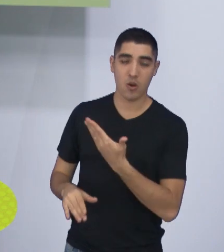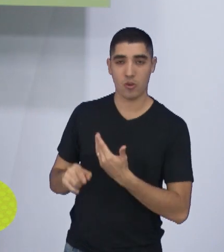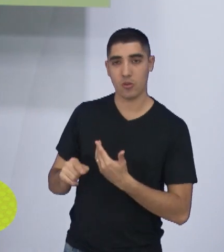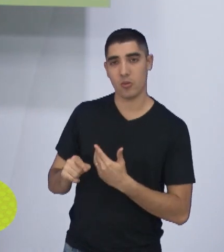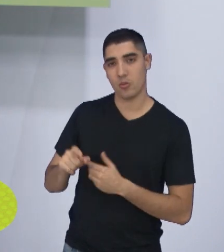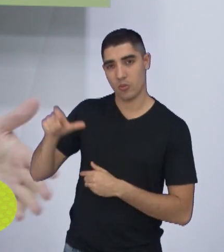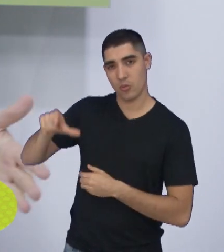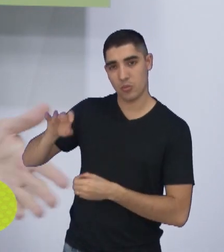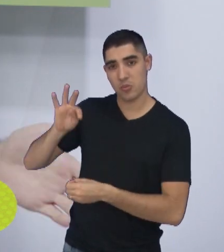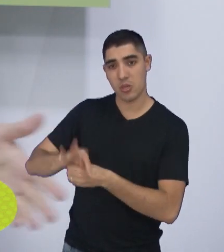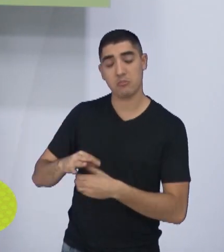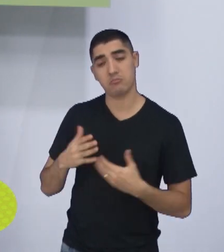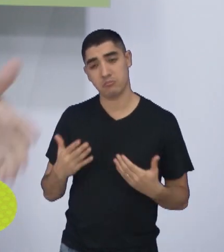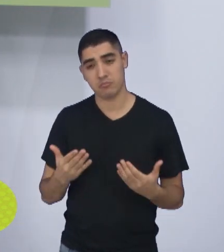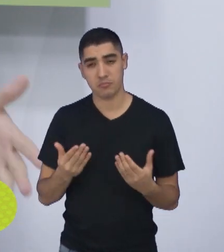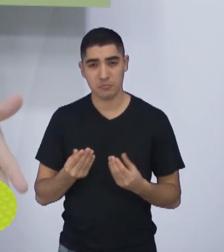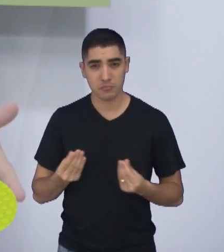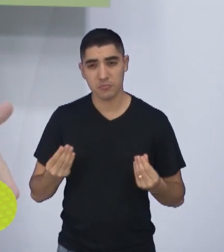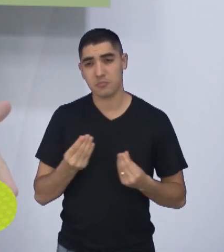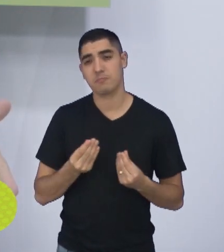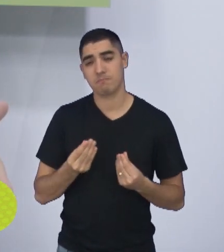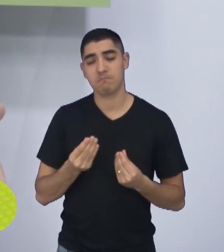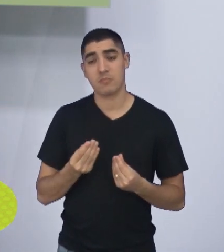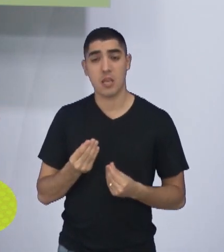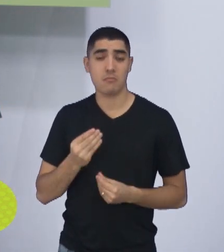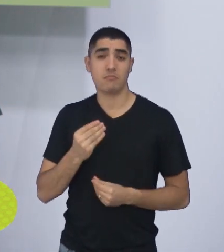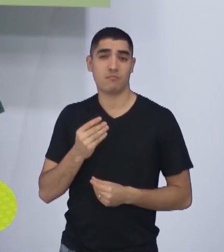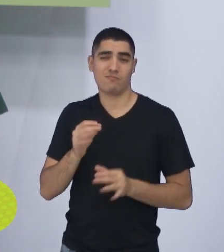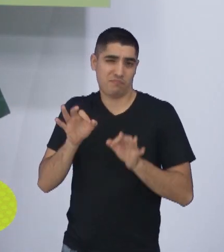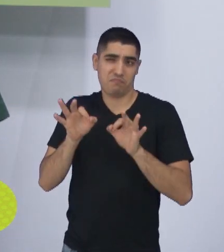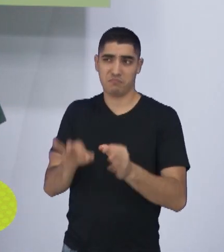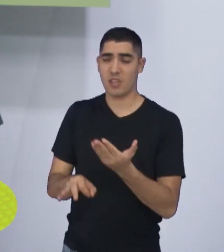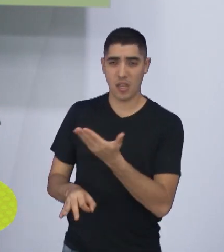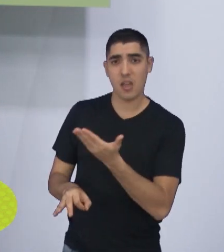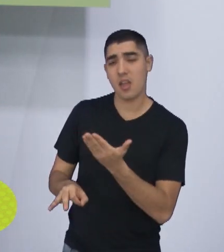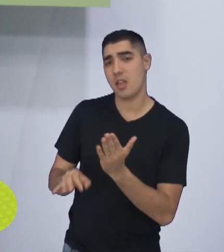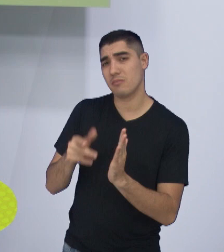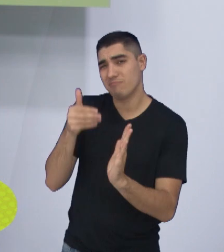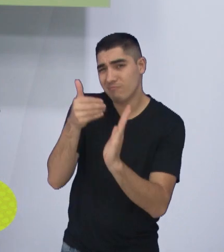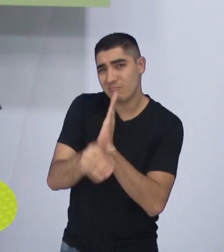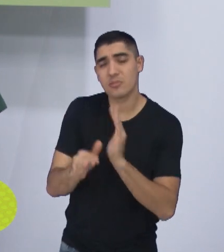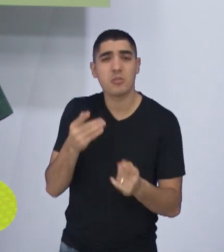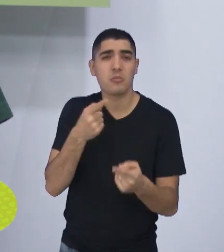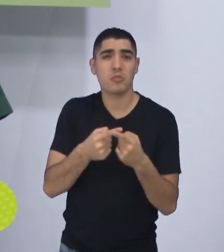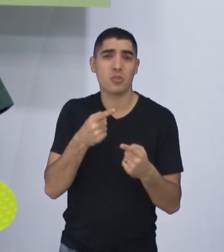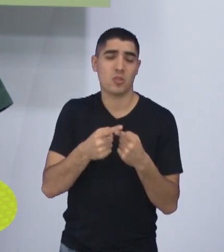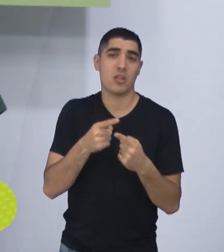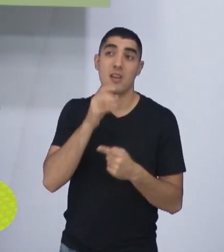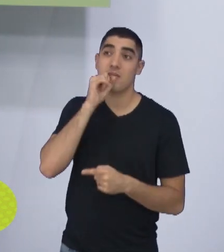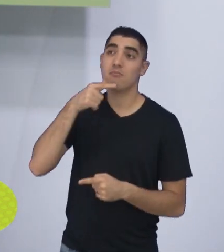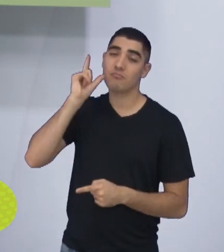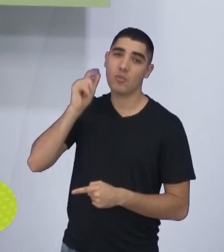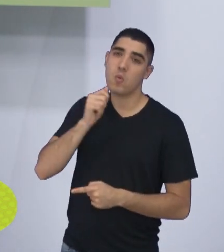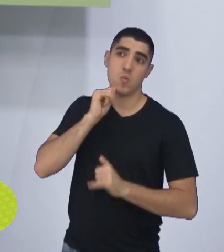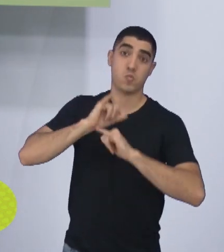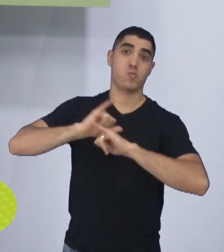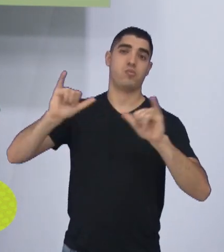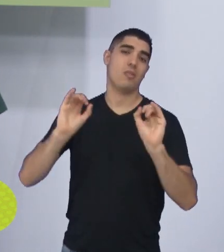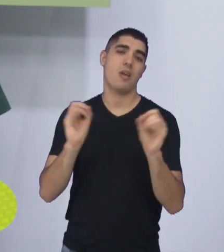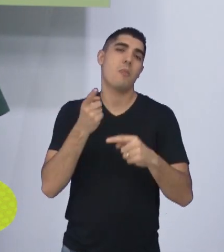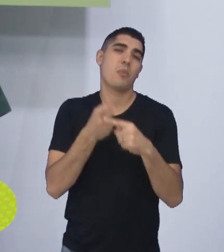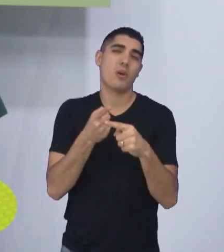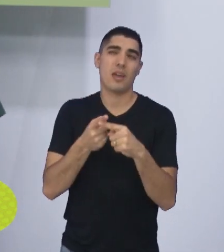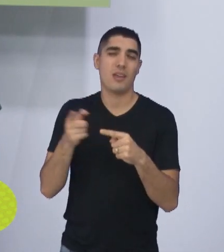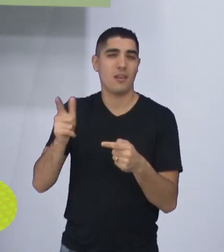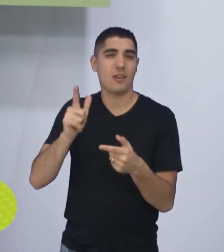Alegre. Acho que fatalmente ele iria ser demitido, não foi demitido no sábado mesmo, porque de cabeça quente é muito complicado,